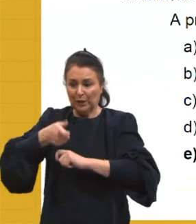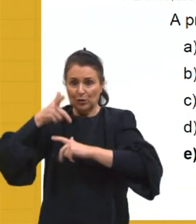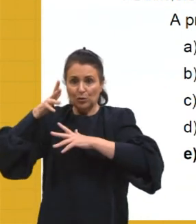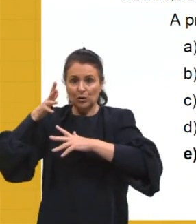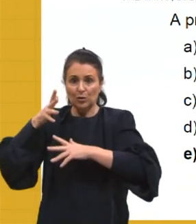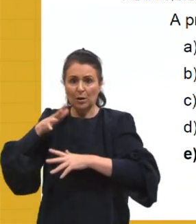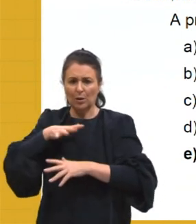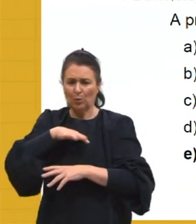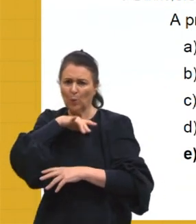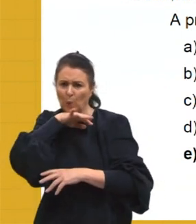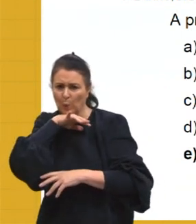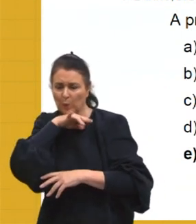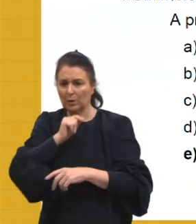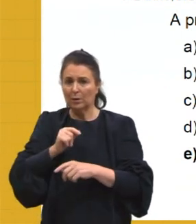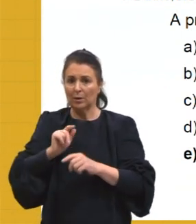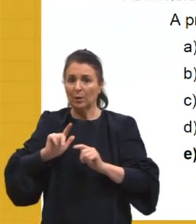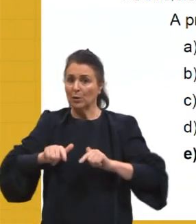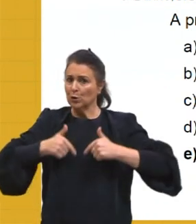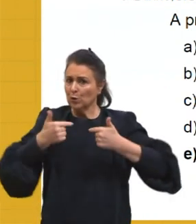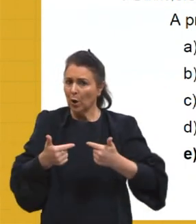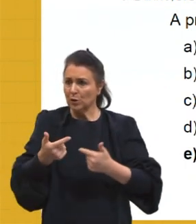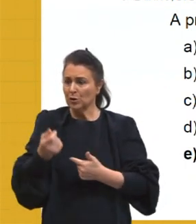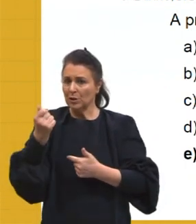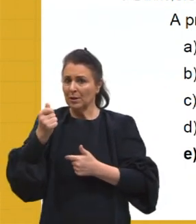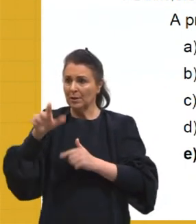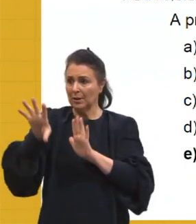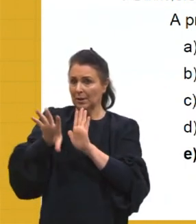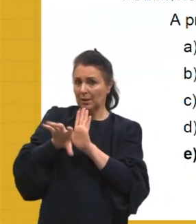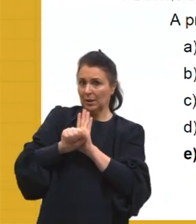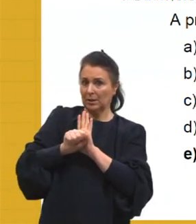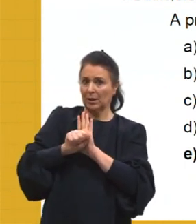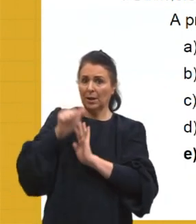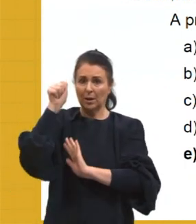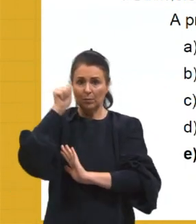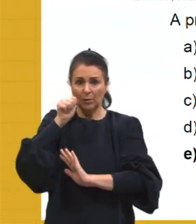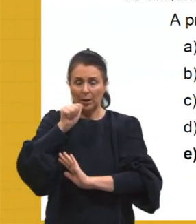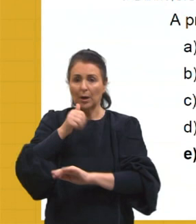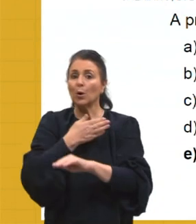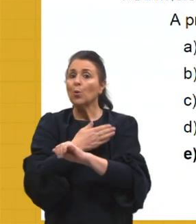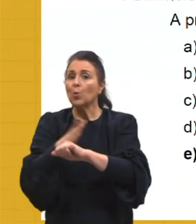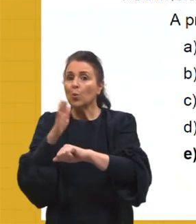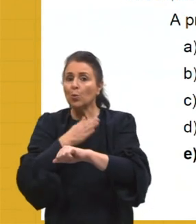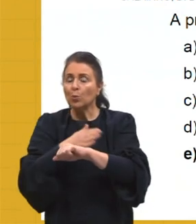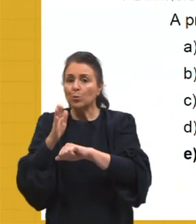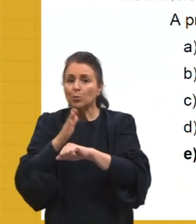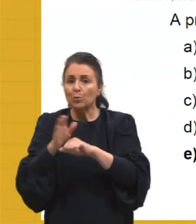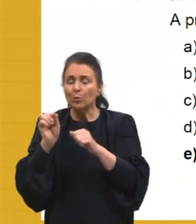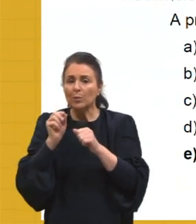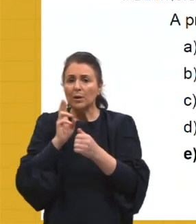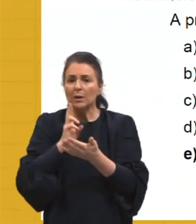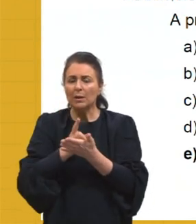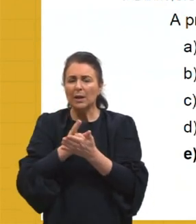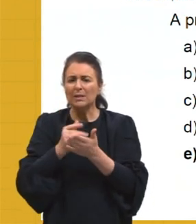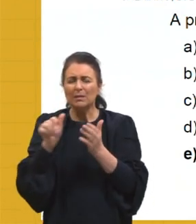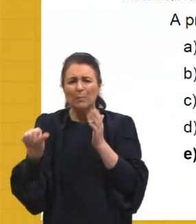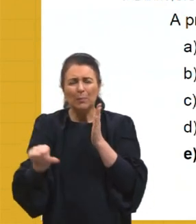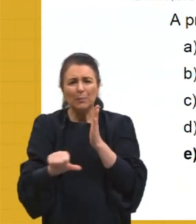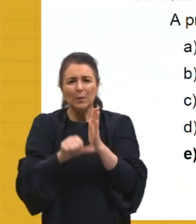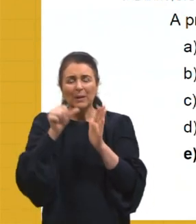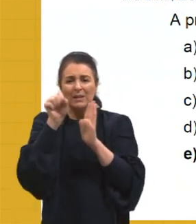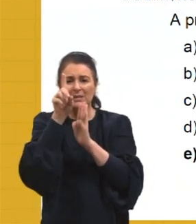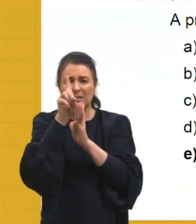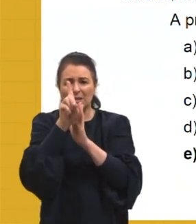para trazer sorte, dinheiro e até atrair mulheres. O costume era corrente nas primeiras décadas do